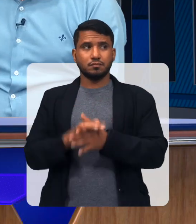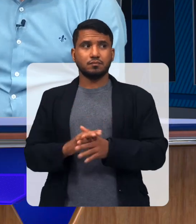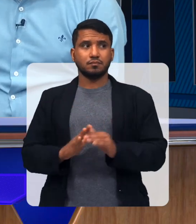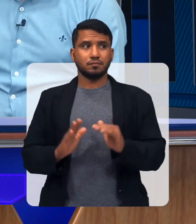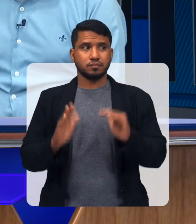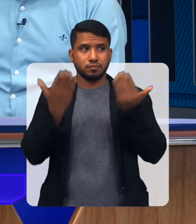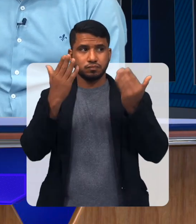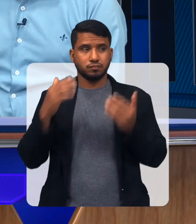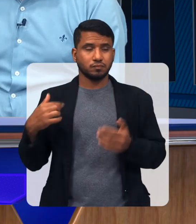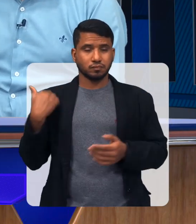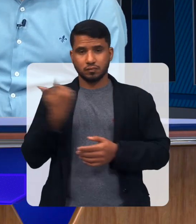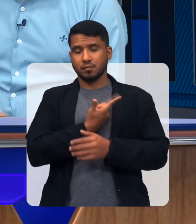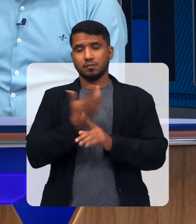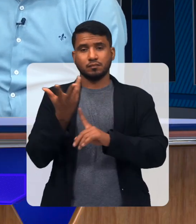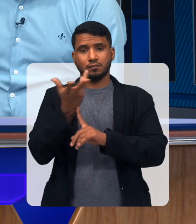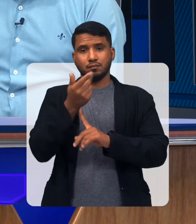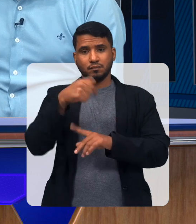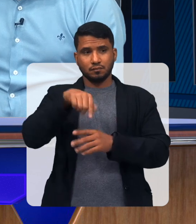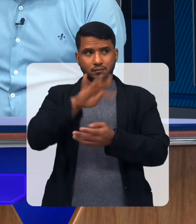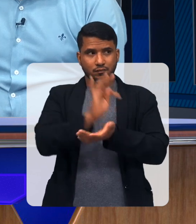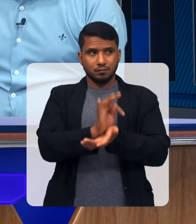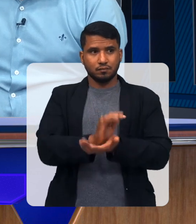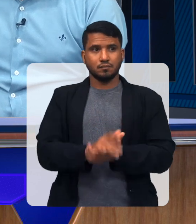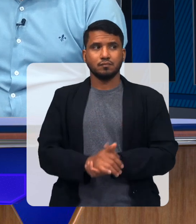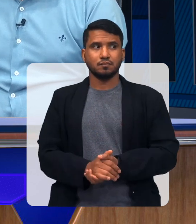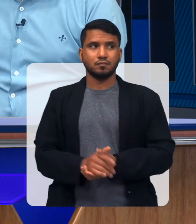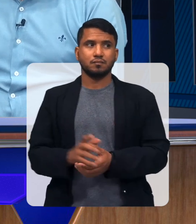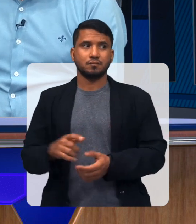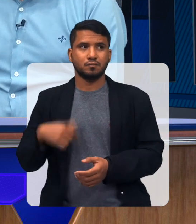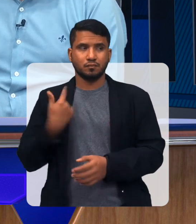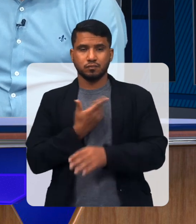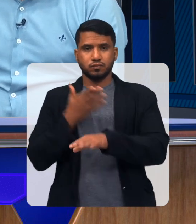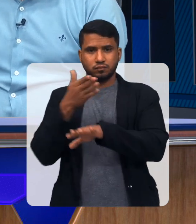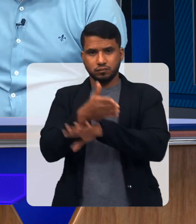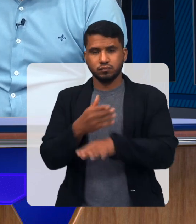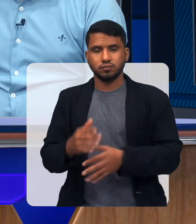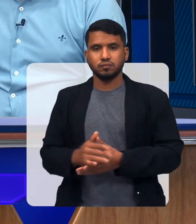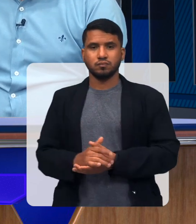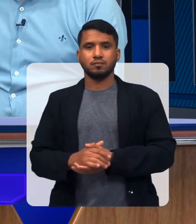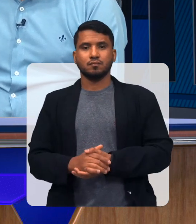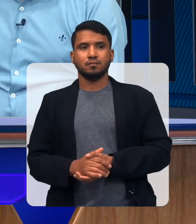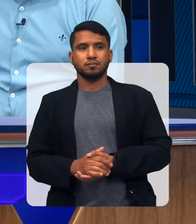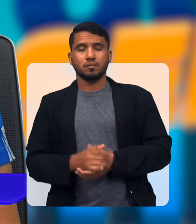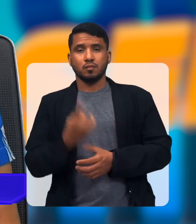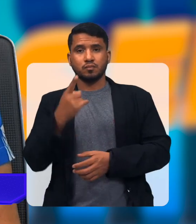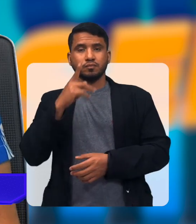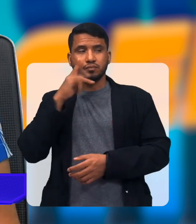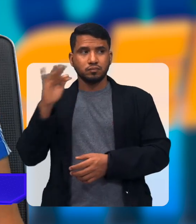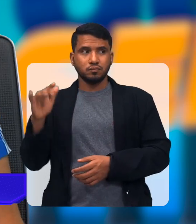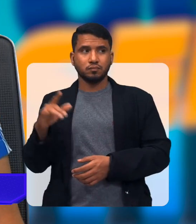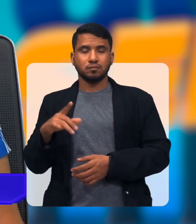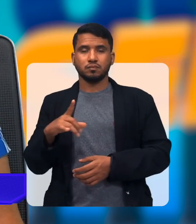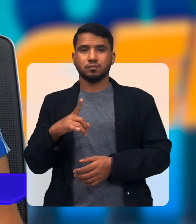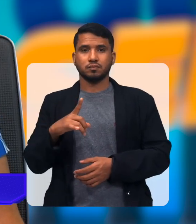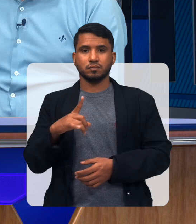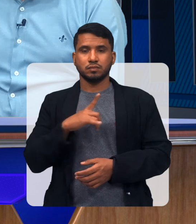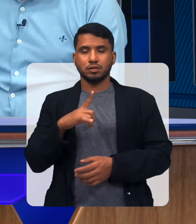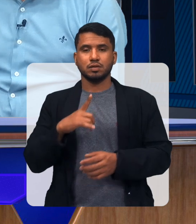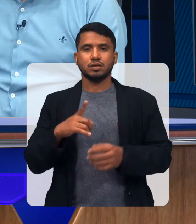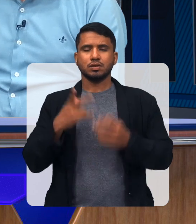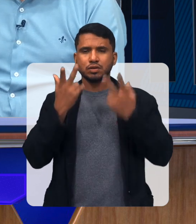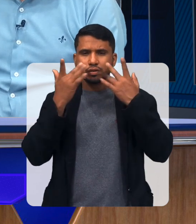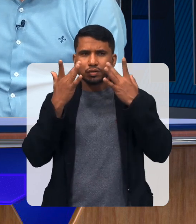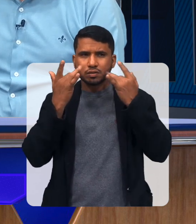semana Né De festival Nossa arte Aqui em Teresina Nós tivemos Um grupo lá De Parnaíba